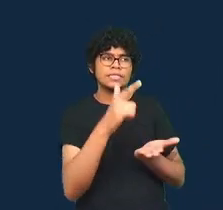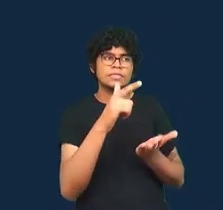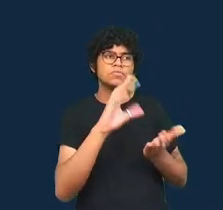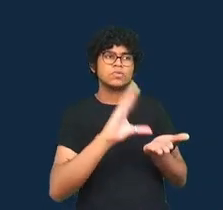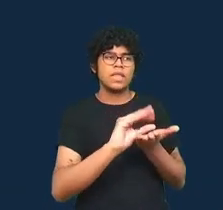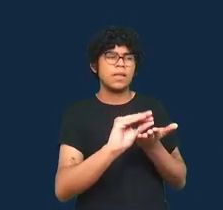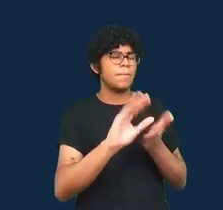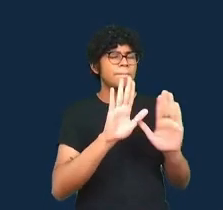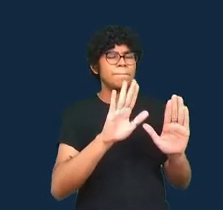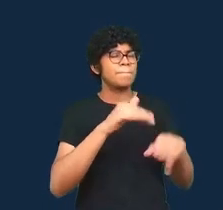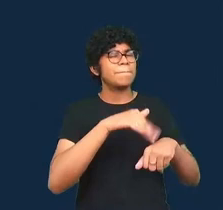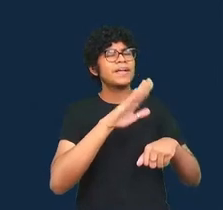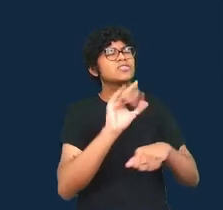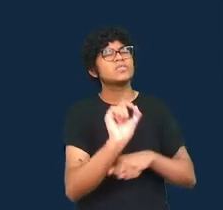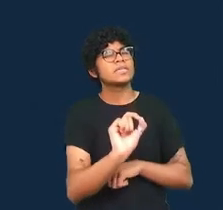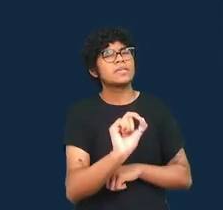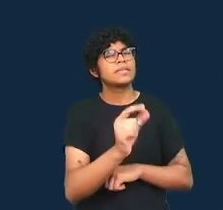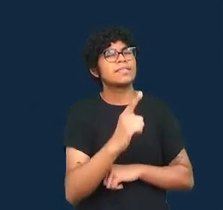existe por aí?